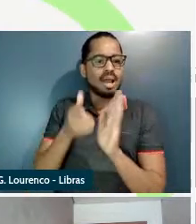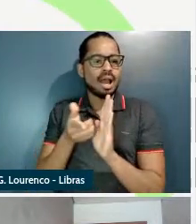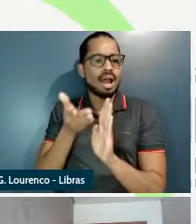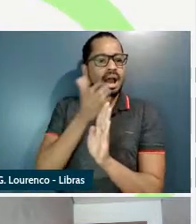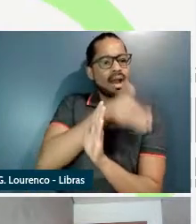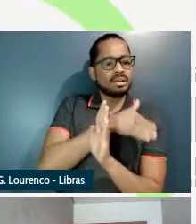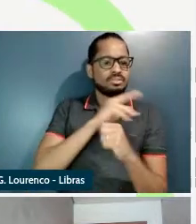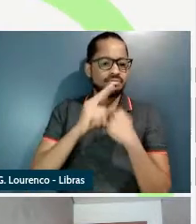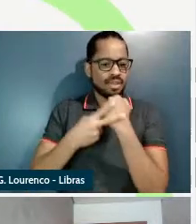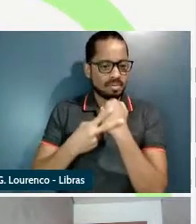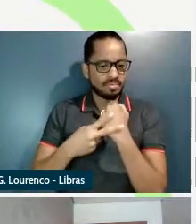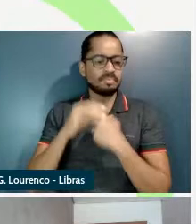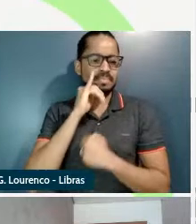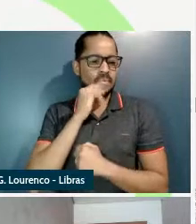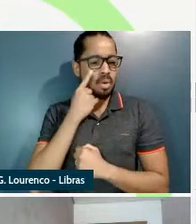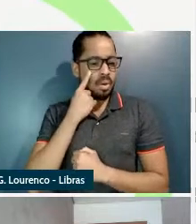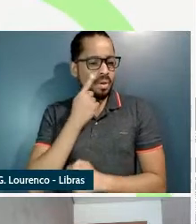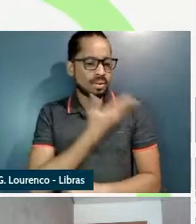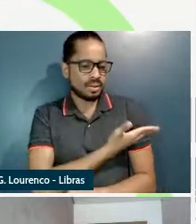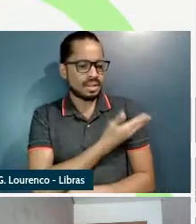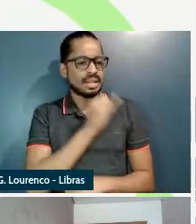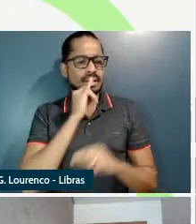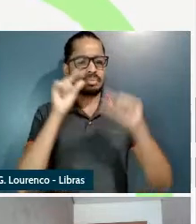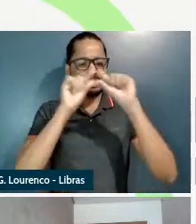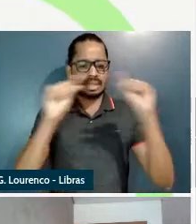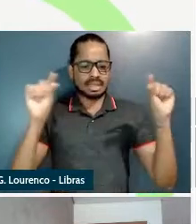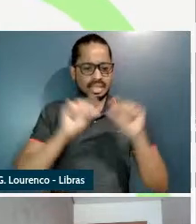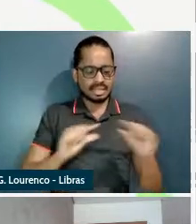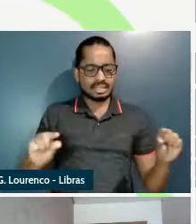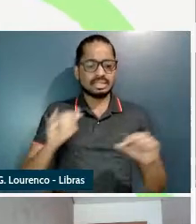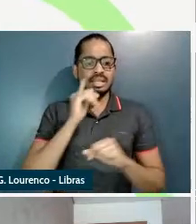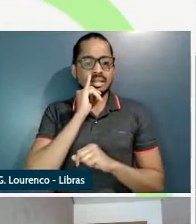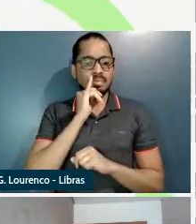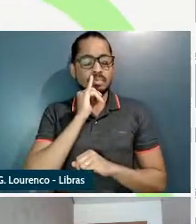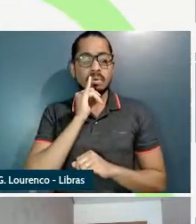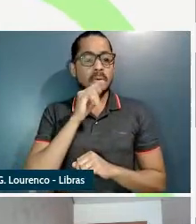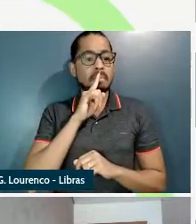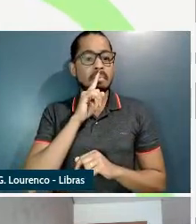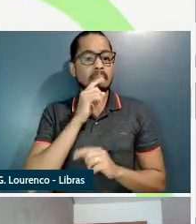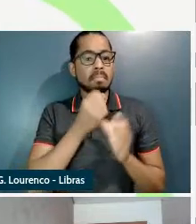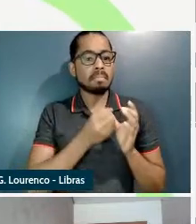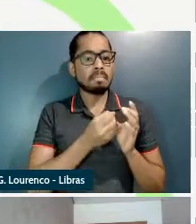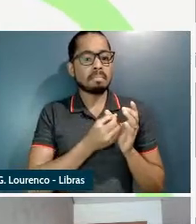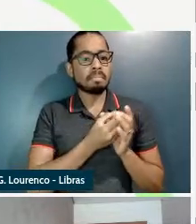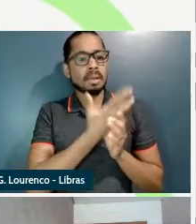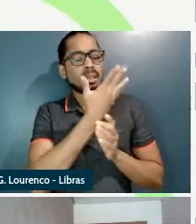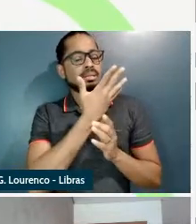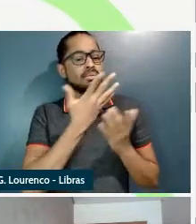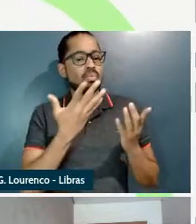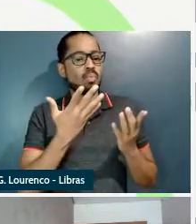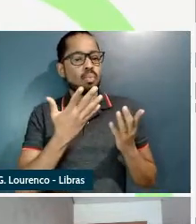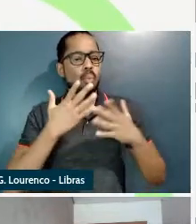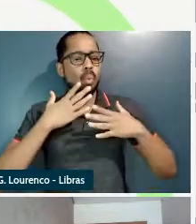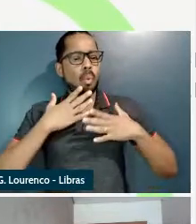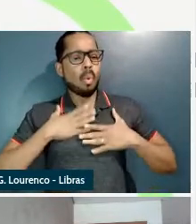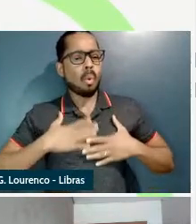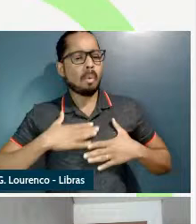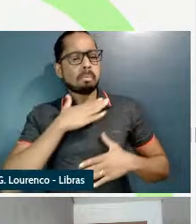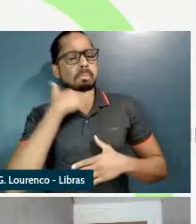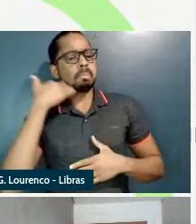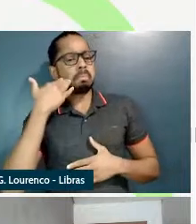locativa são sentenças do tipo apareceu um corpo não identificado junto da praia junto da praia apareceu um corpo não